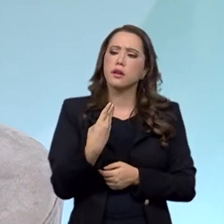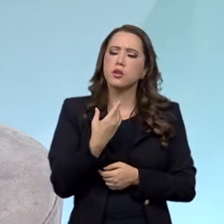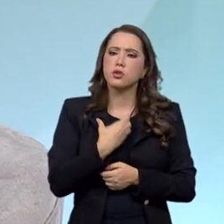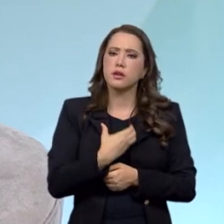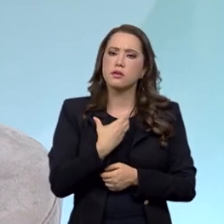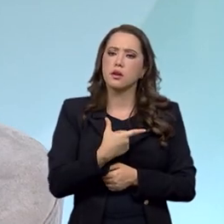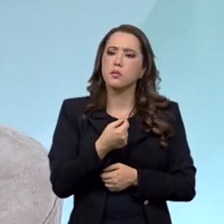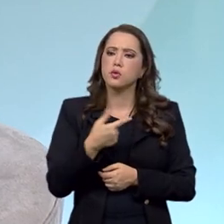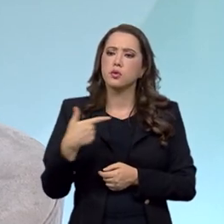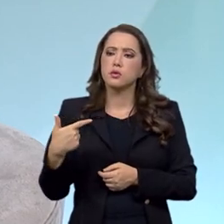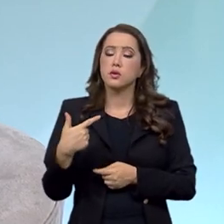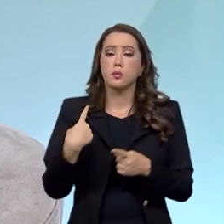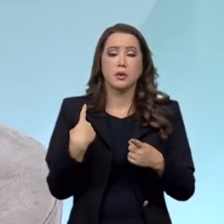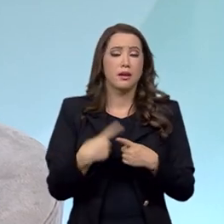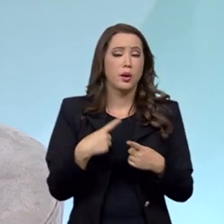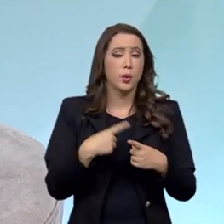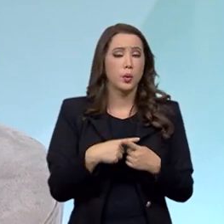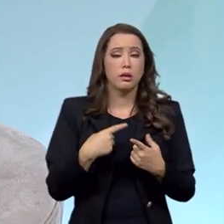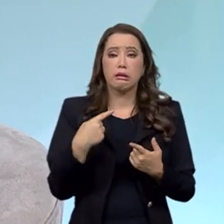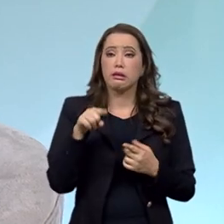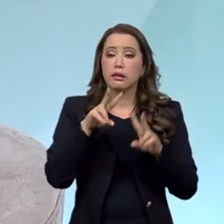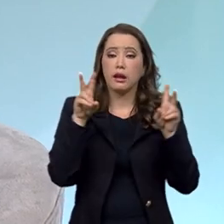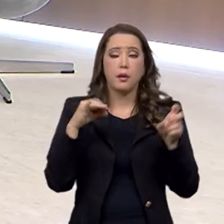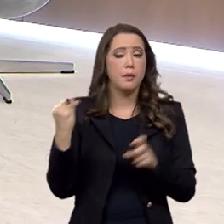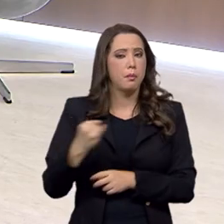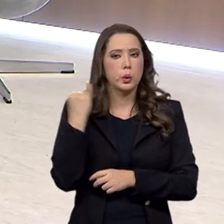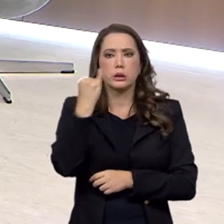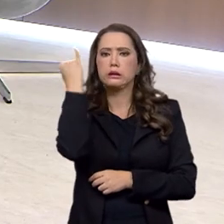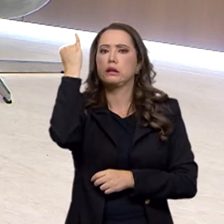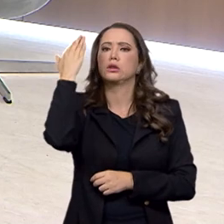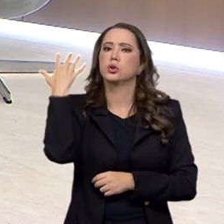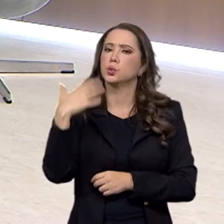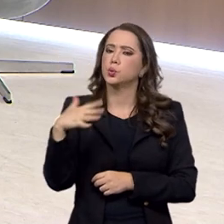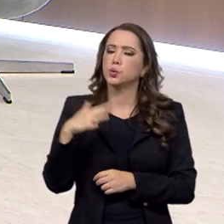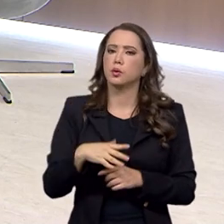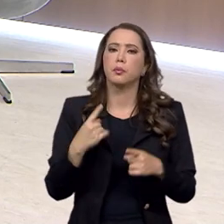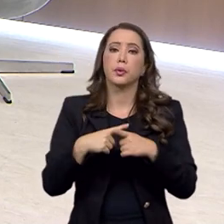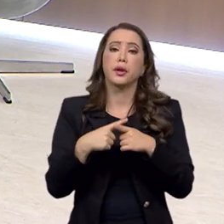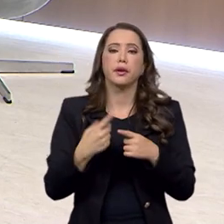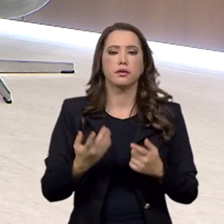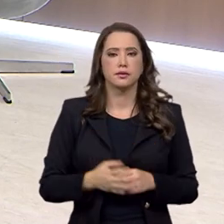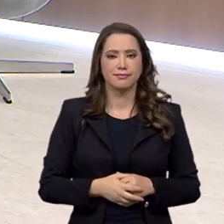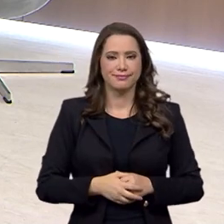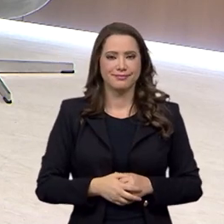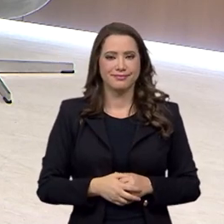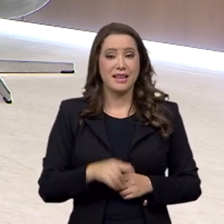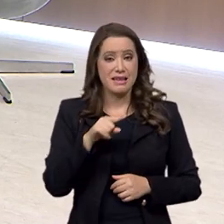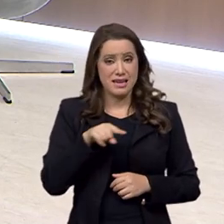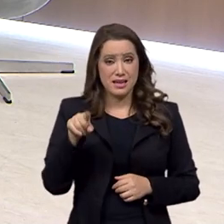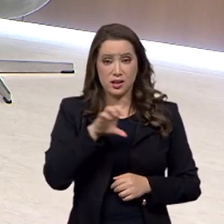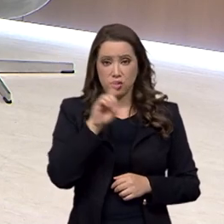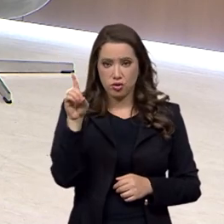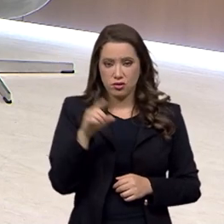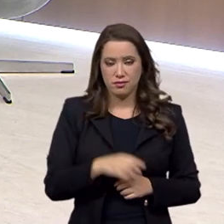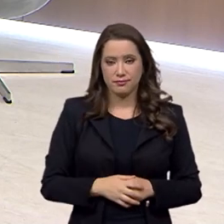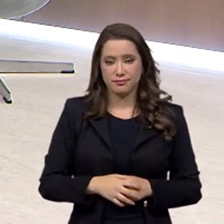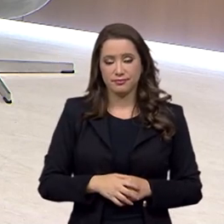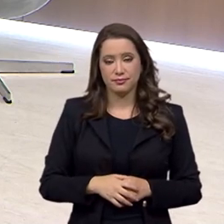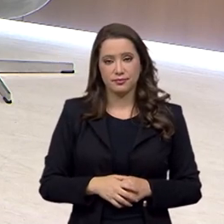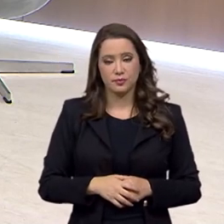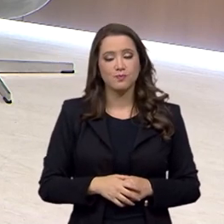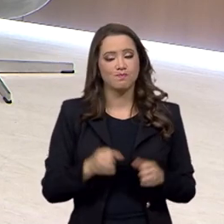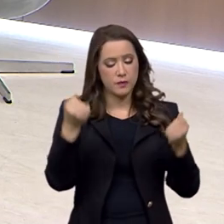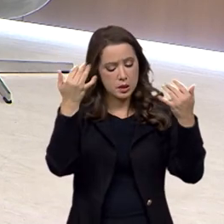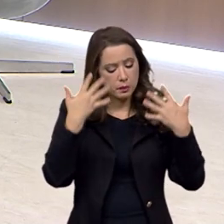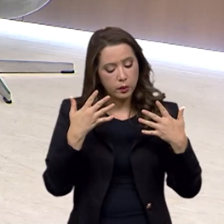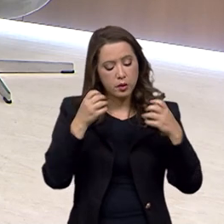se é um tema tão relevante para as pessoas com deficiência, explico? O decreto, ele traz um